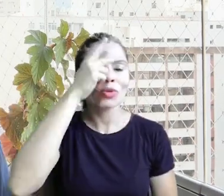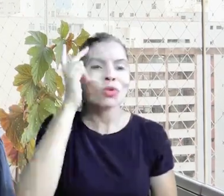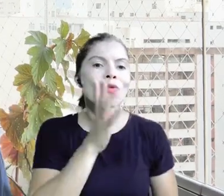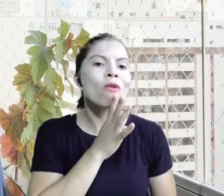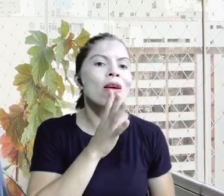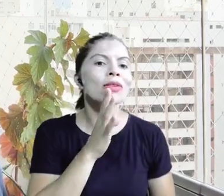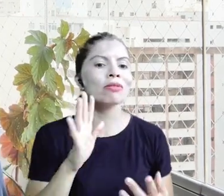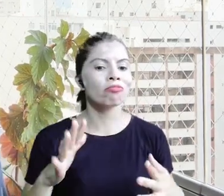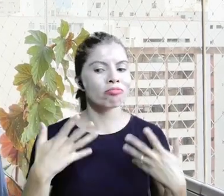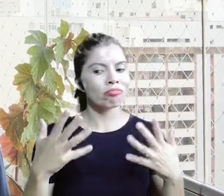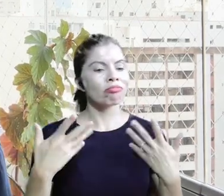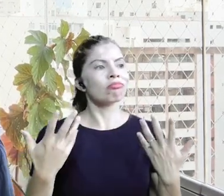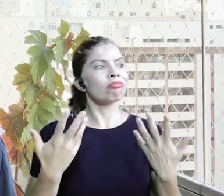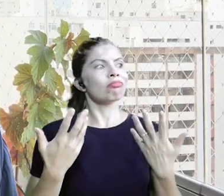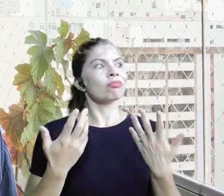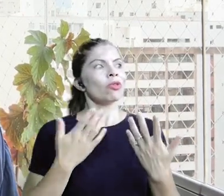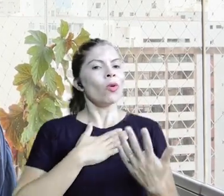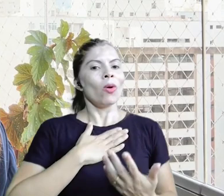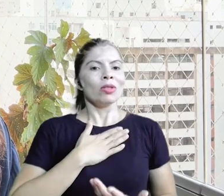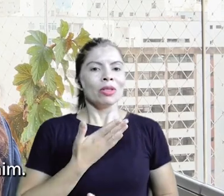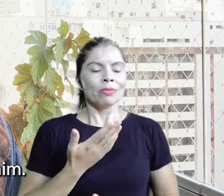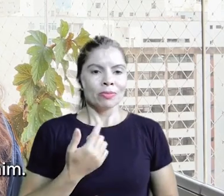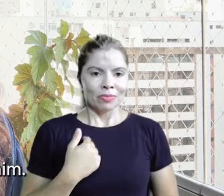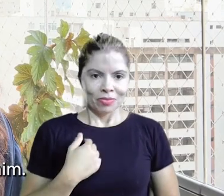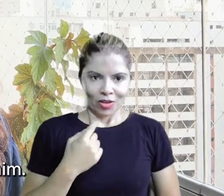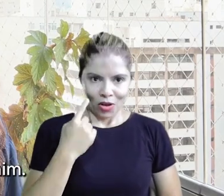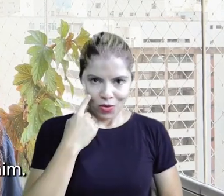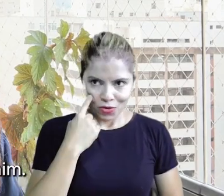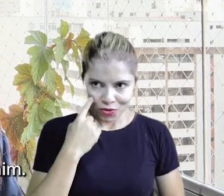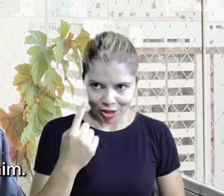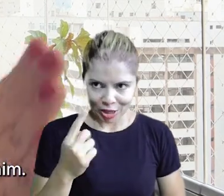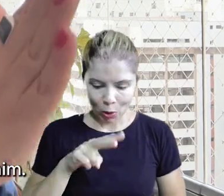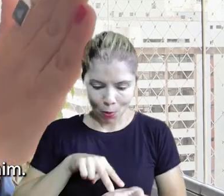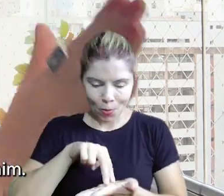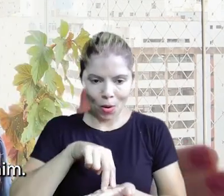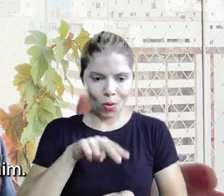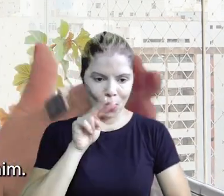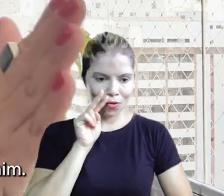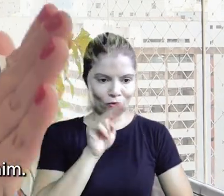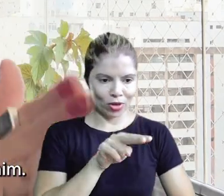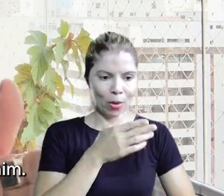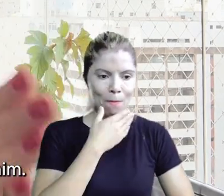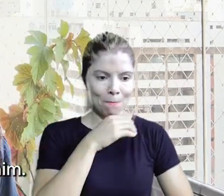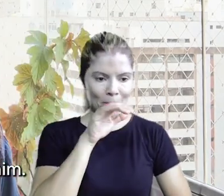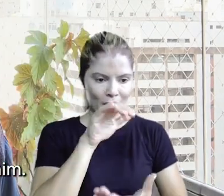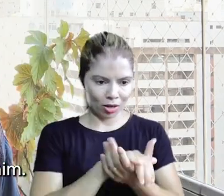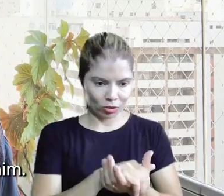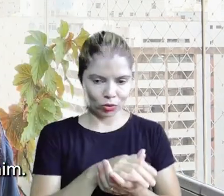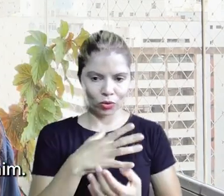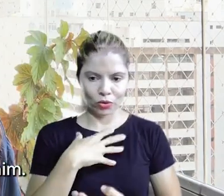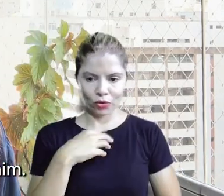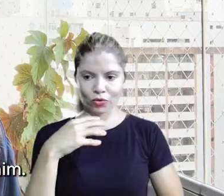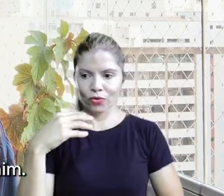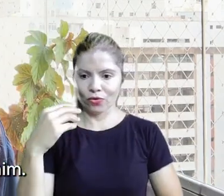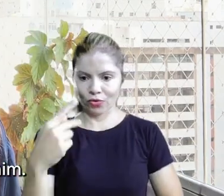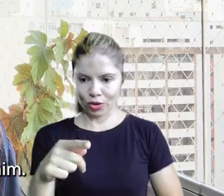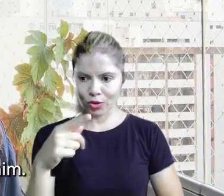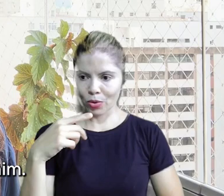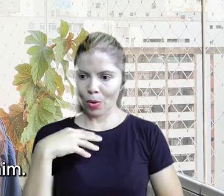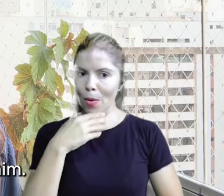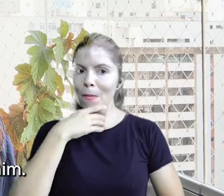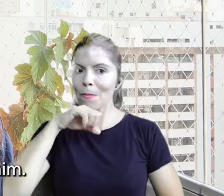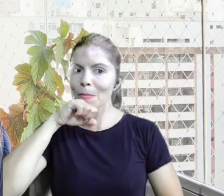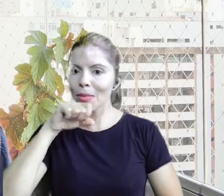dia, naquela noite quando chama no palco, eu olhei e eu vi meu filho, meu marido e meu pai olhando para mim.